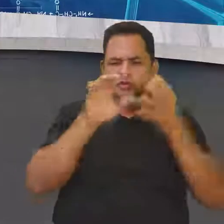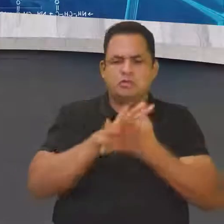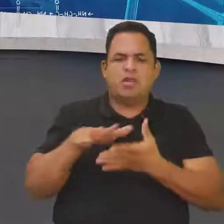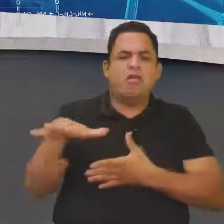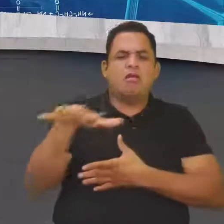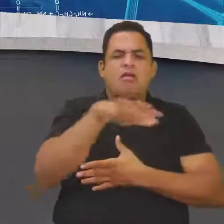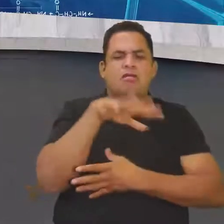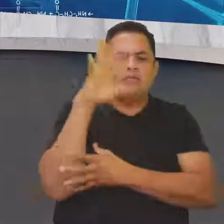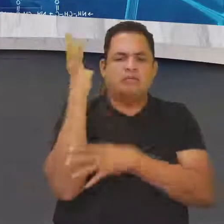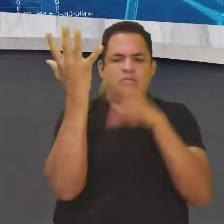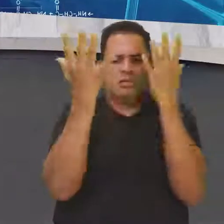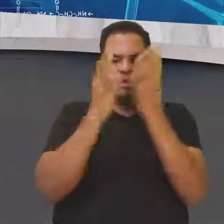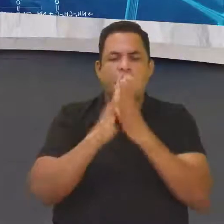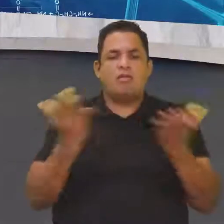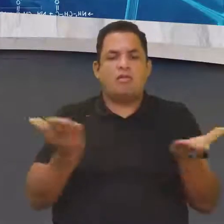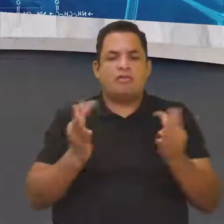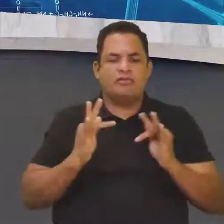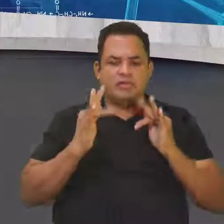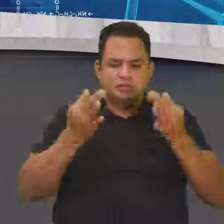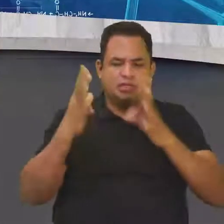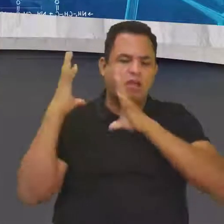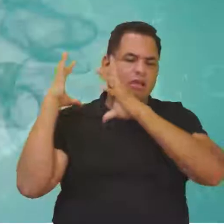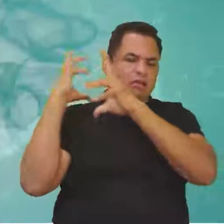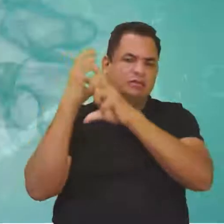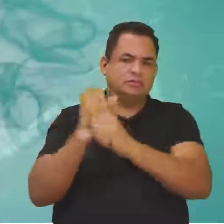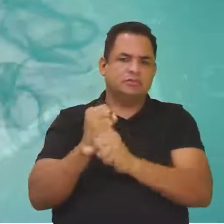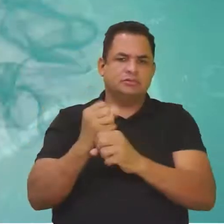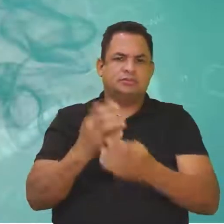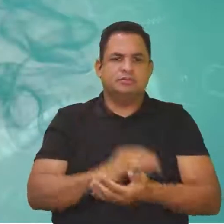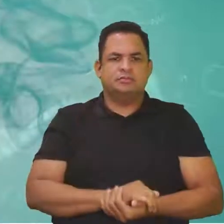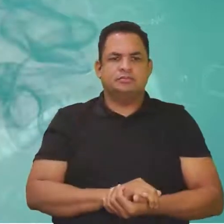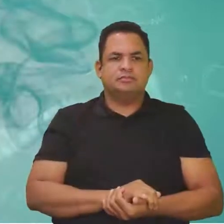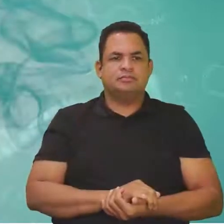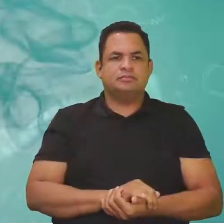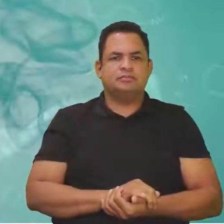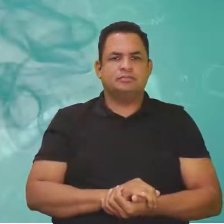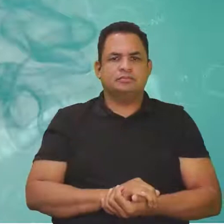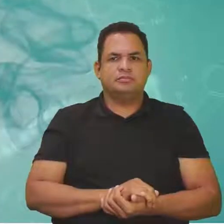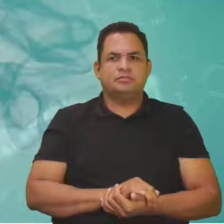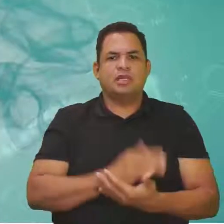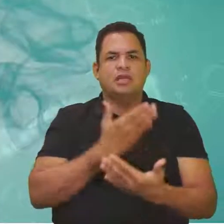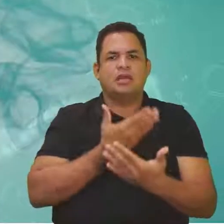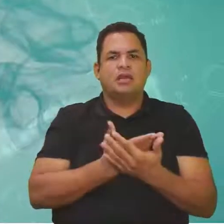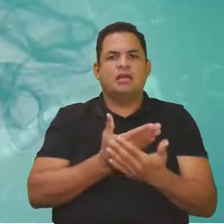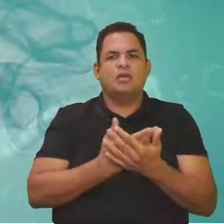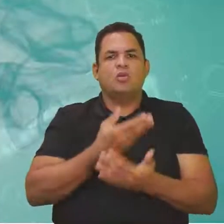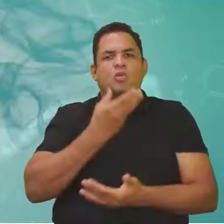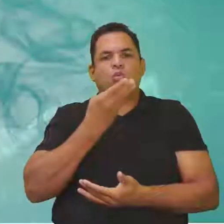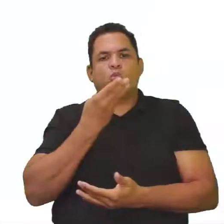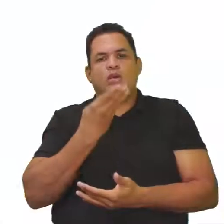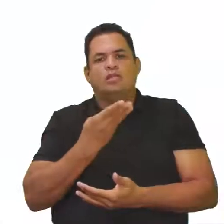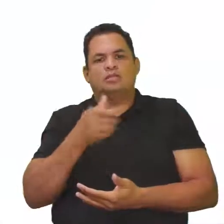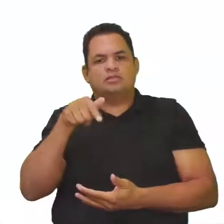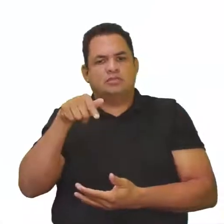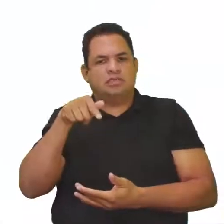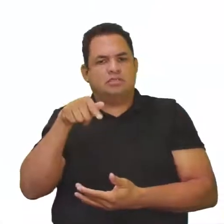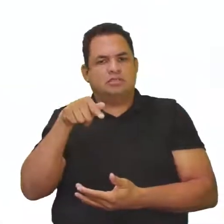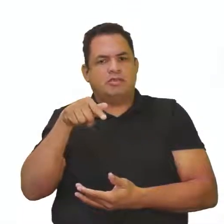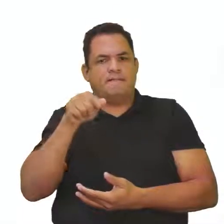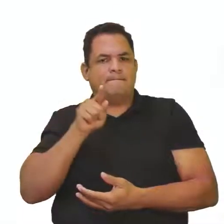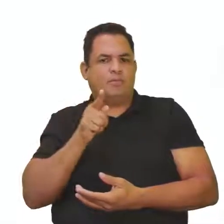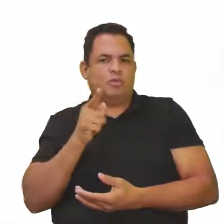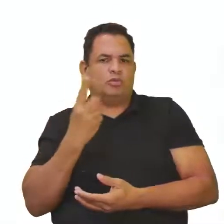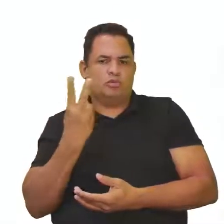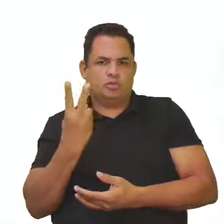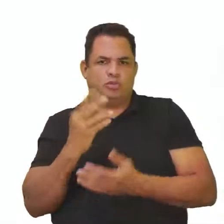e agora a gente vai finalizar com essa revisão. Vamos lá? A gente está aqui na aula 47.2 e